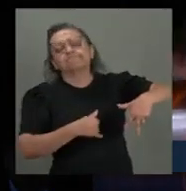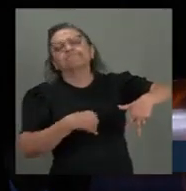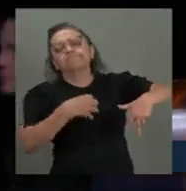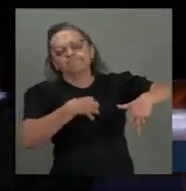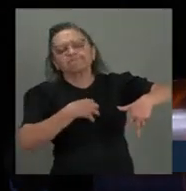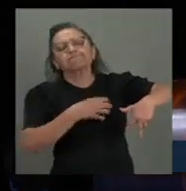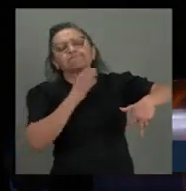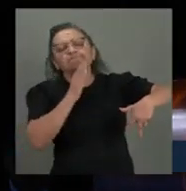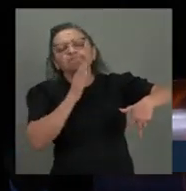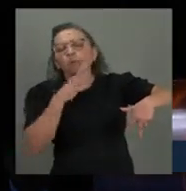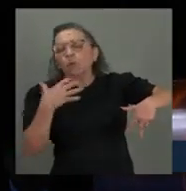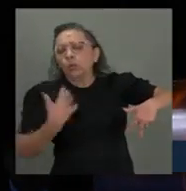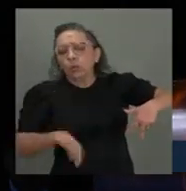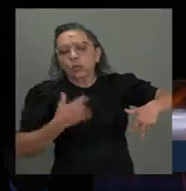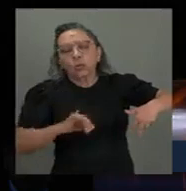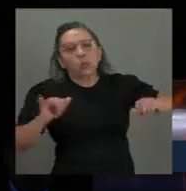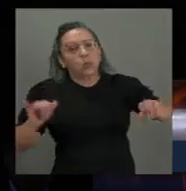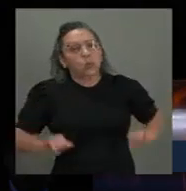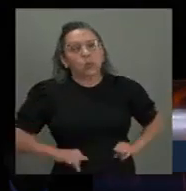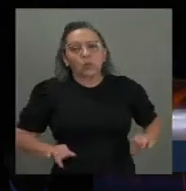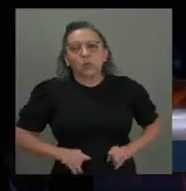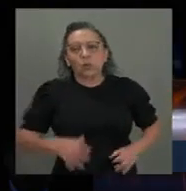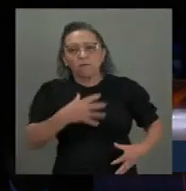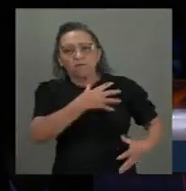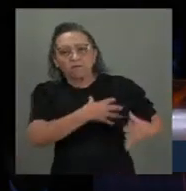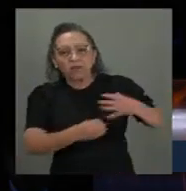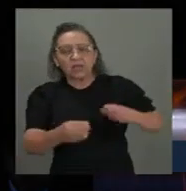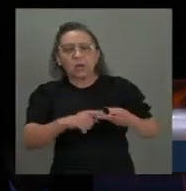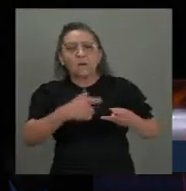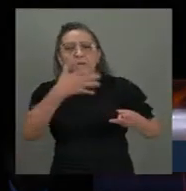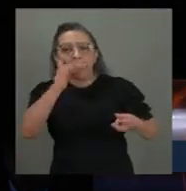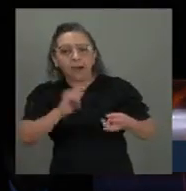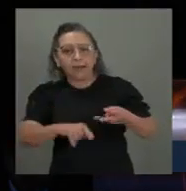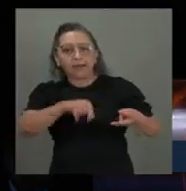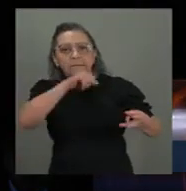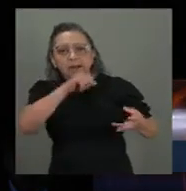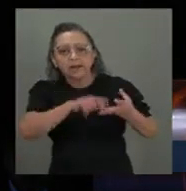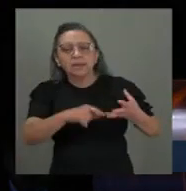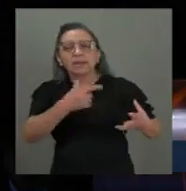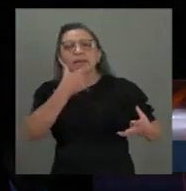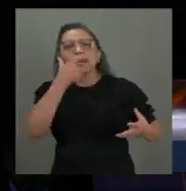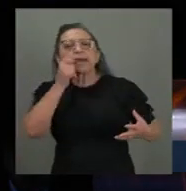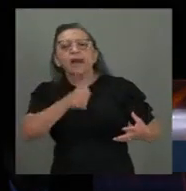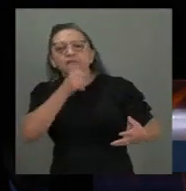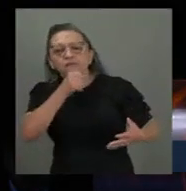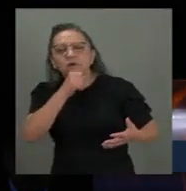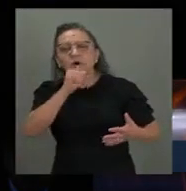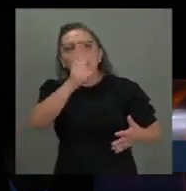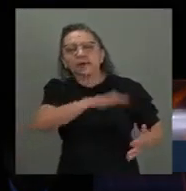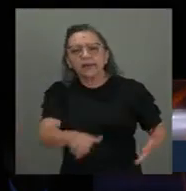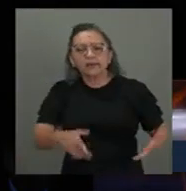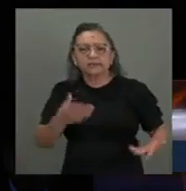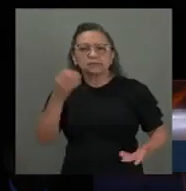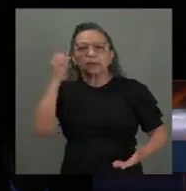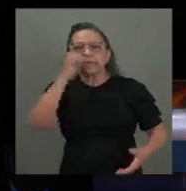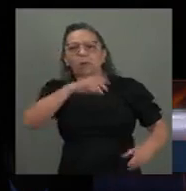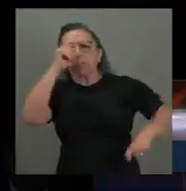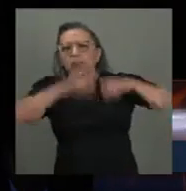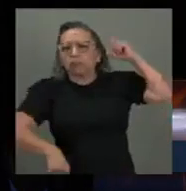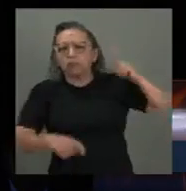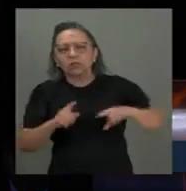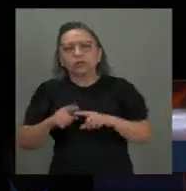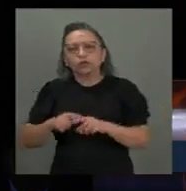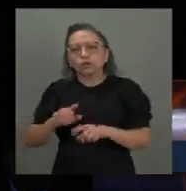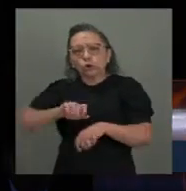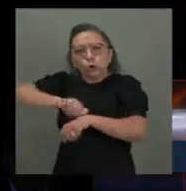de sua dor. Filhos, pais, mães, avós, criança, estrupos, tortuga,